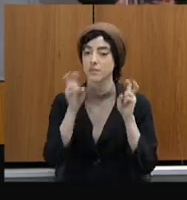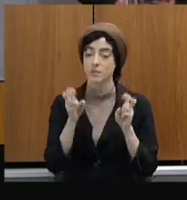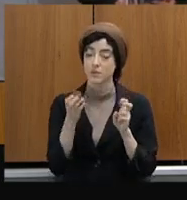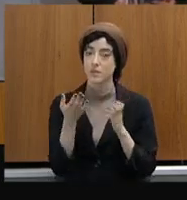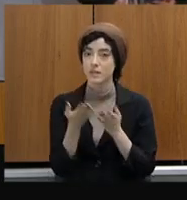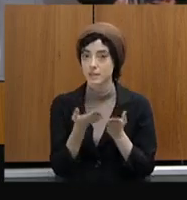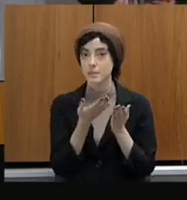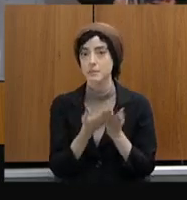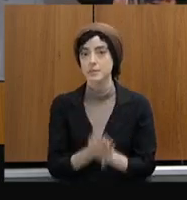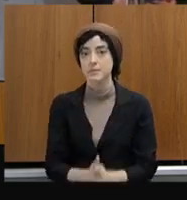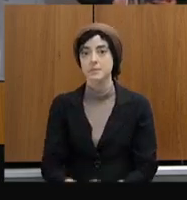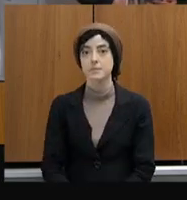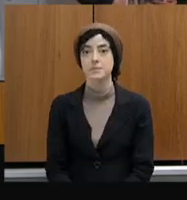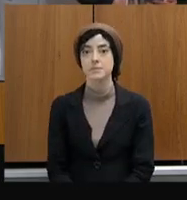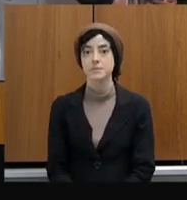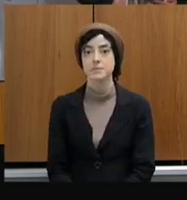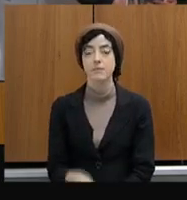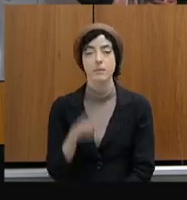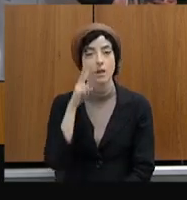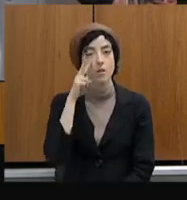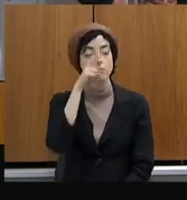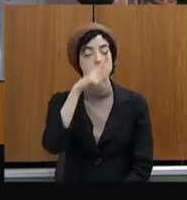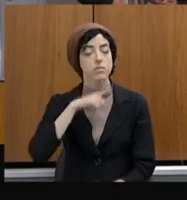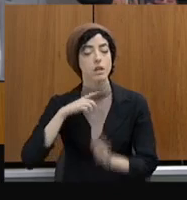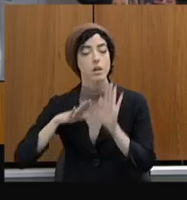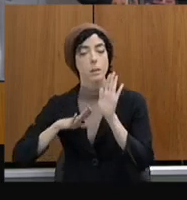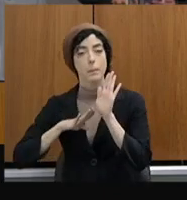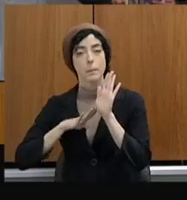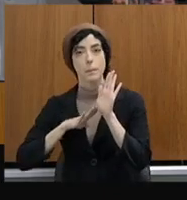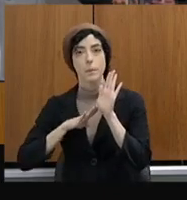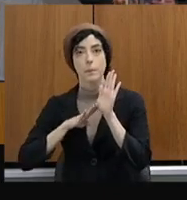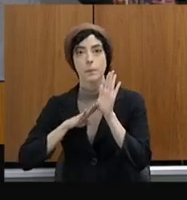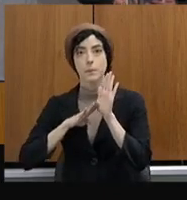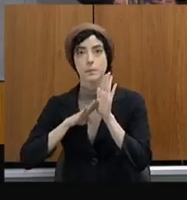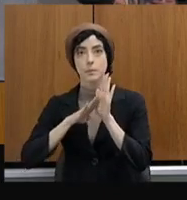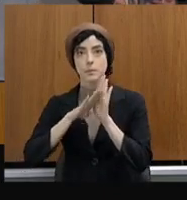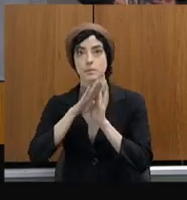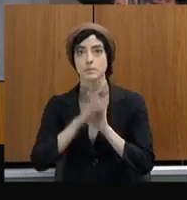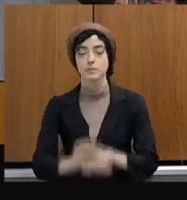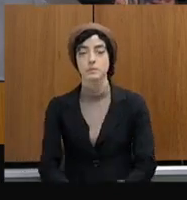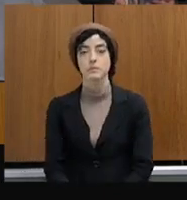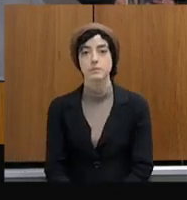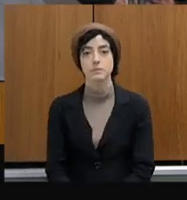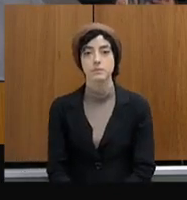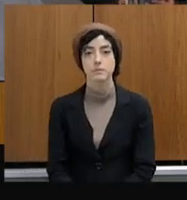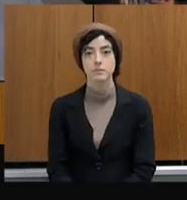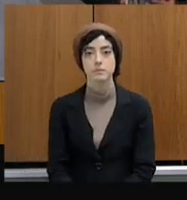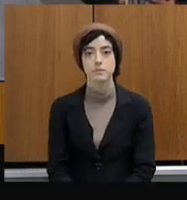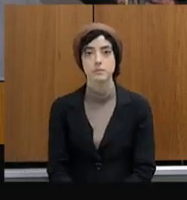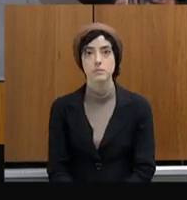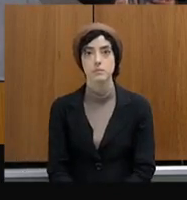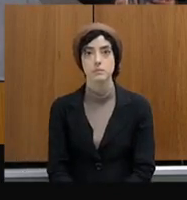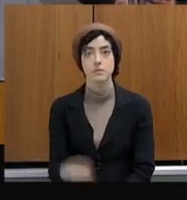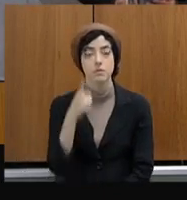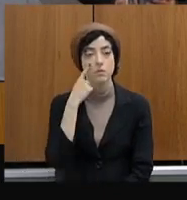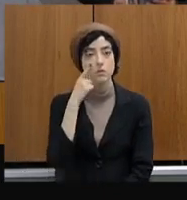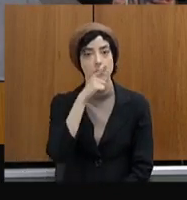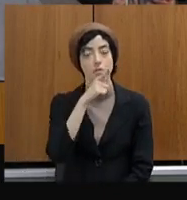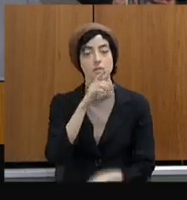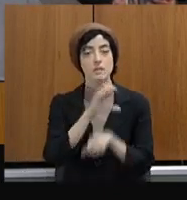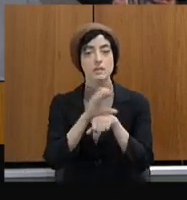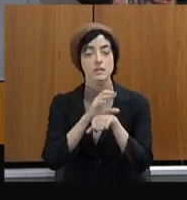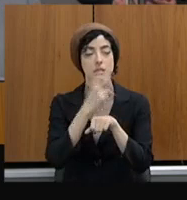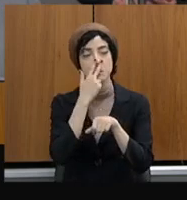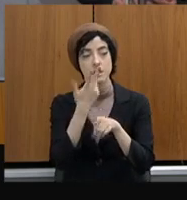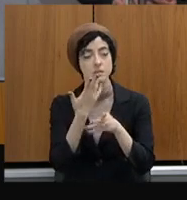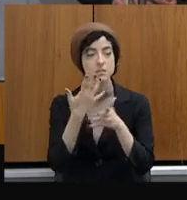evolução nessa linha cinza do valor desconcentrado. Aliás, ali ficou com a mesma cor, acho